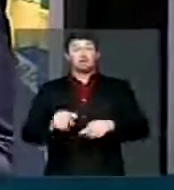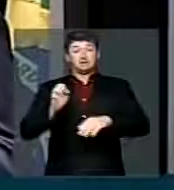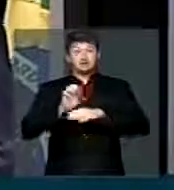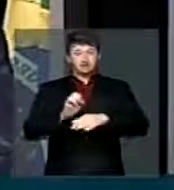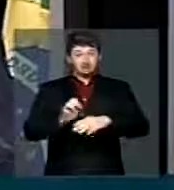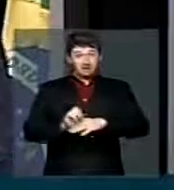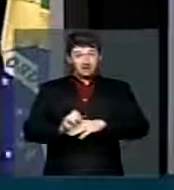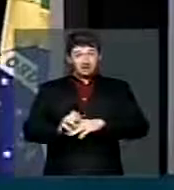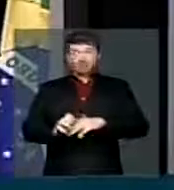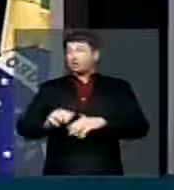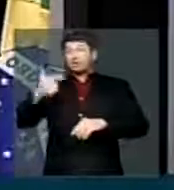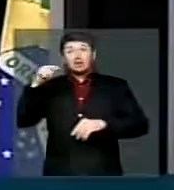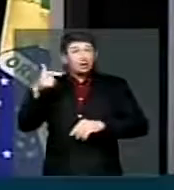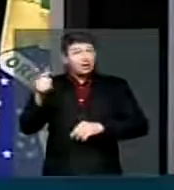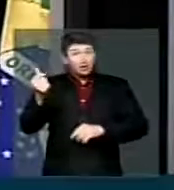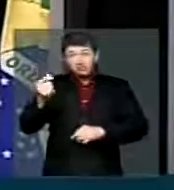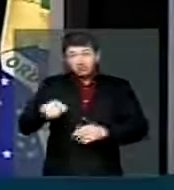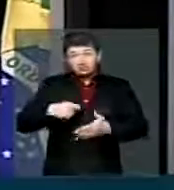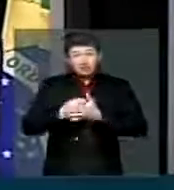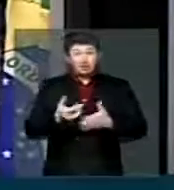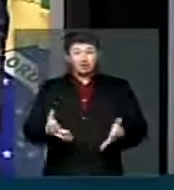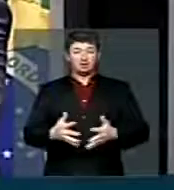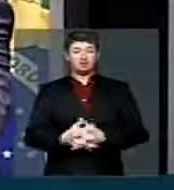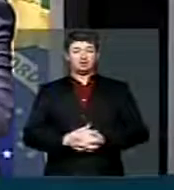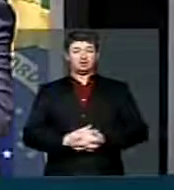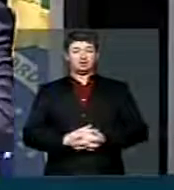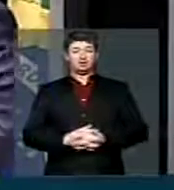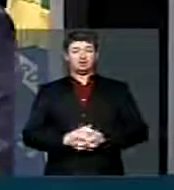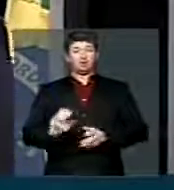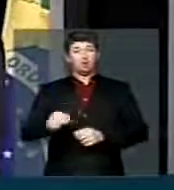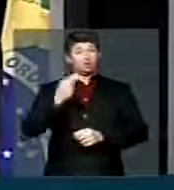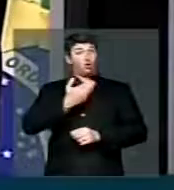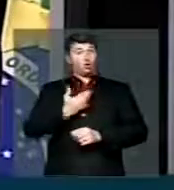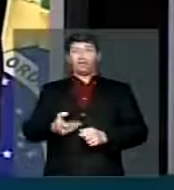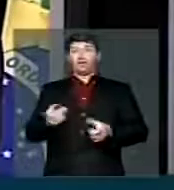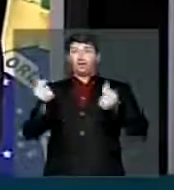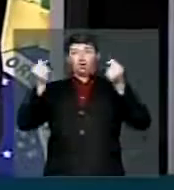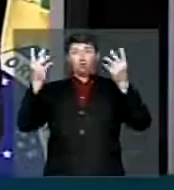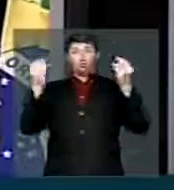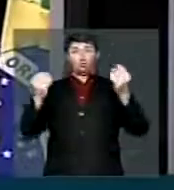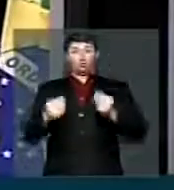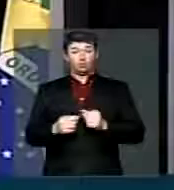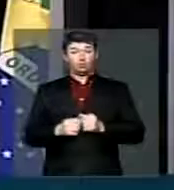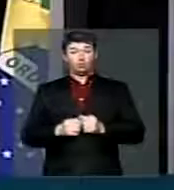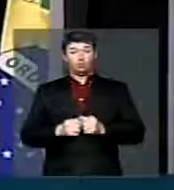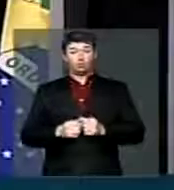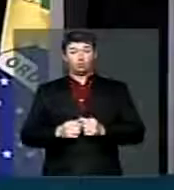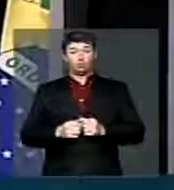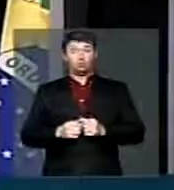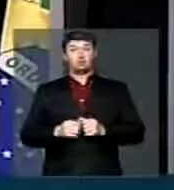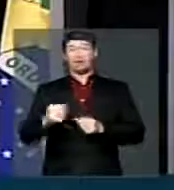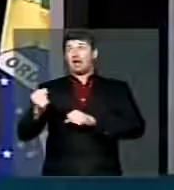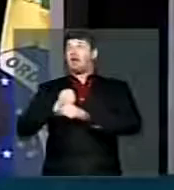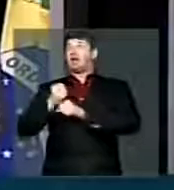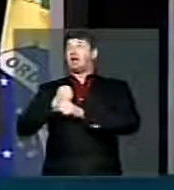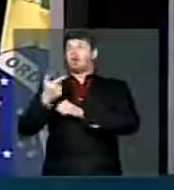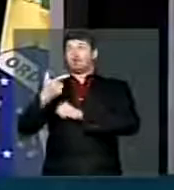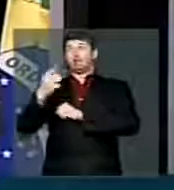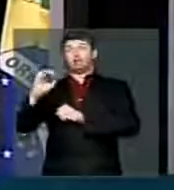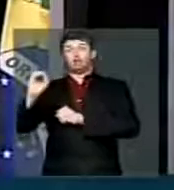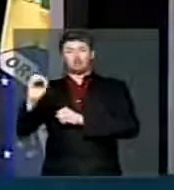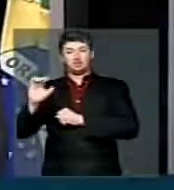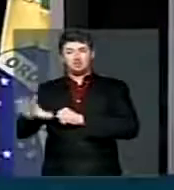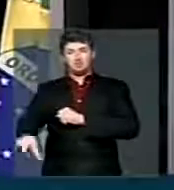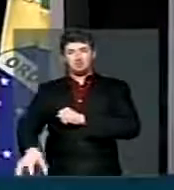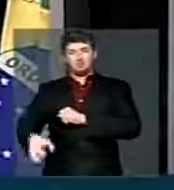não têm dinheiro para bancar essa conta. Como o governo é muito rico e ao longo desses últimos 20 anos se